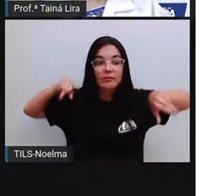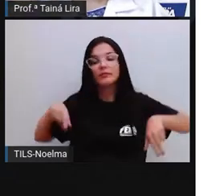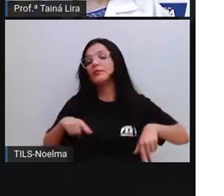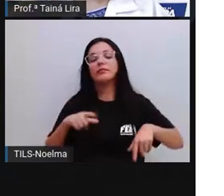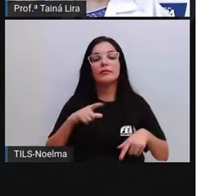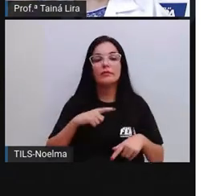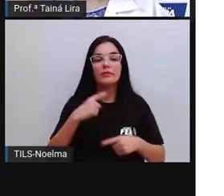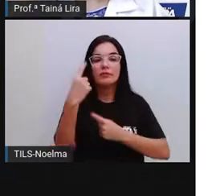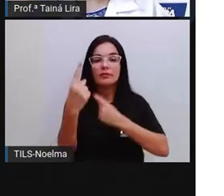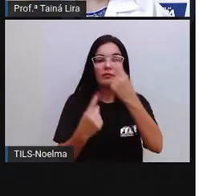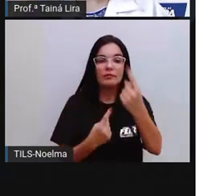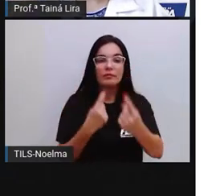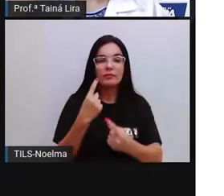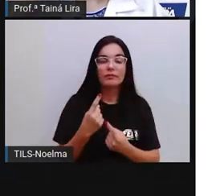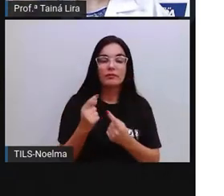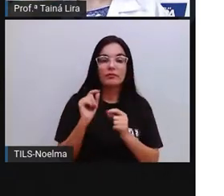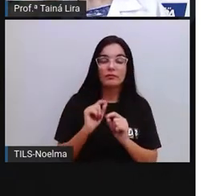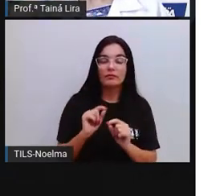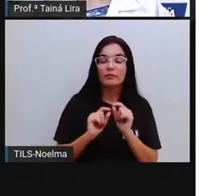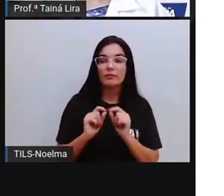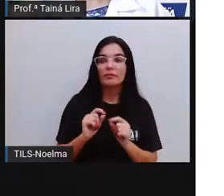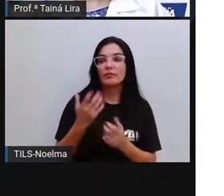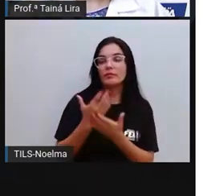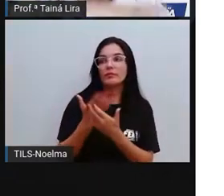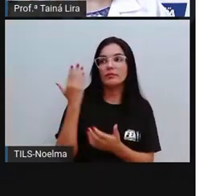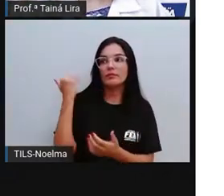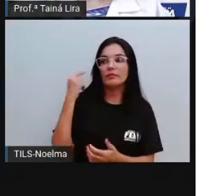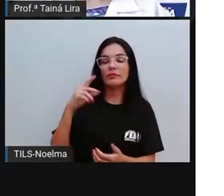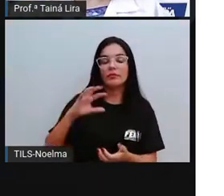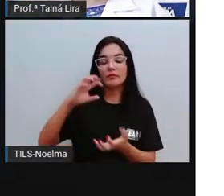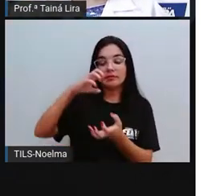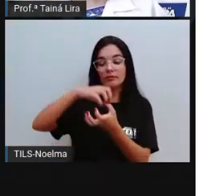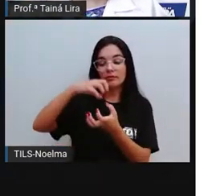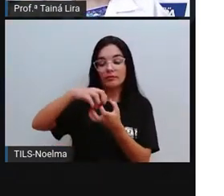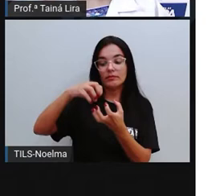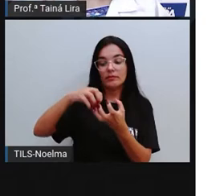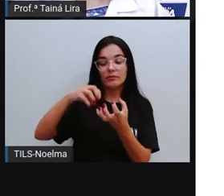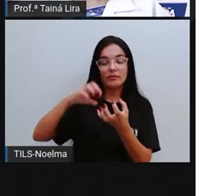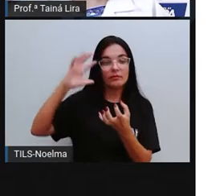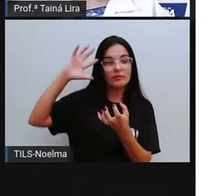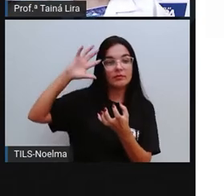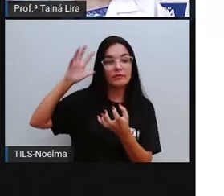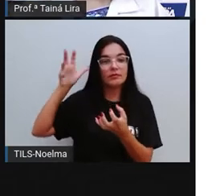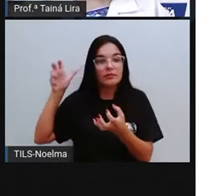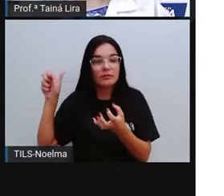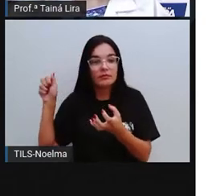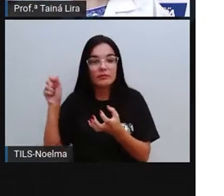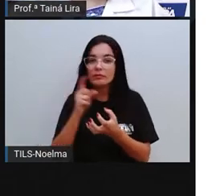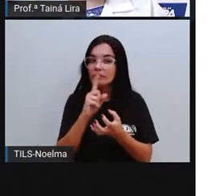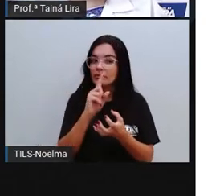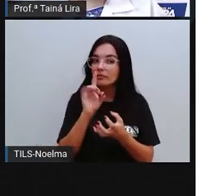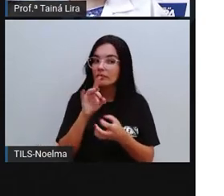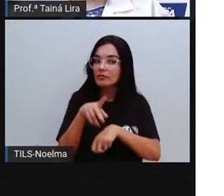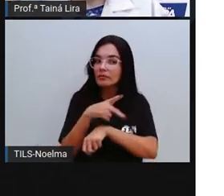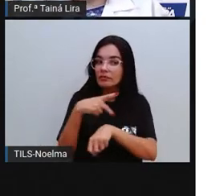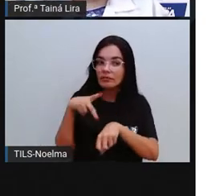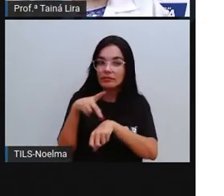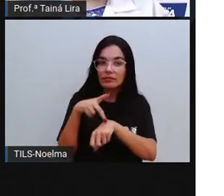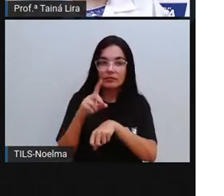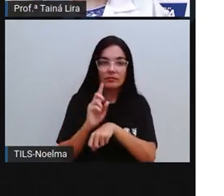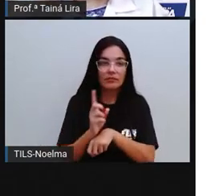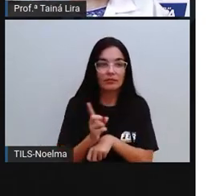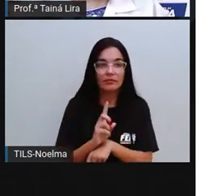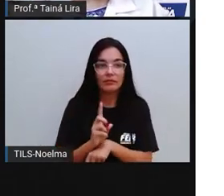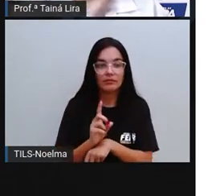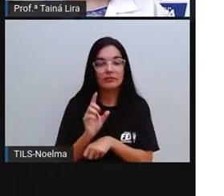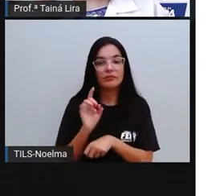em aulas anteriores, que a África, ela é um continente grande, ela não é um país, ela é um continente grande, tá?